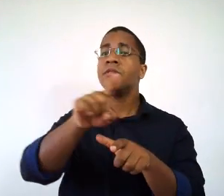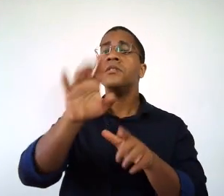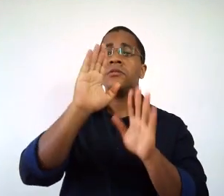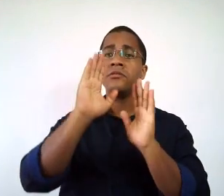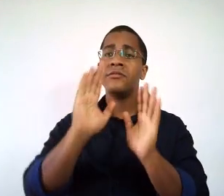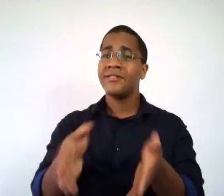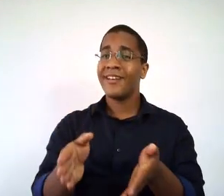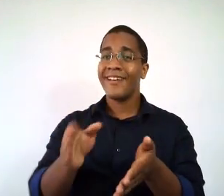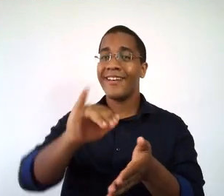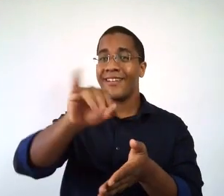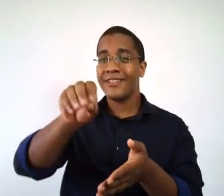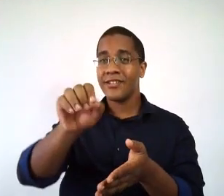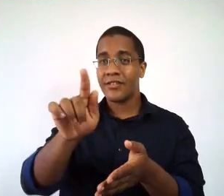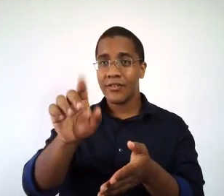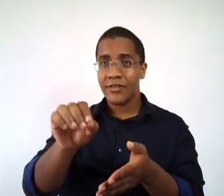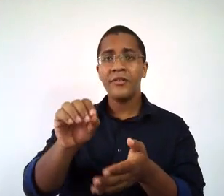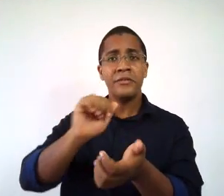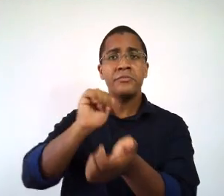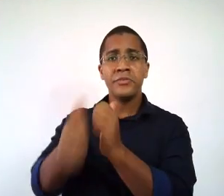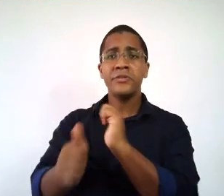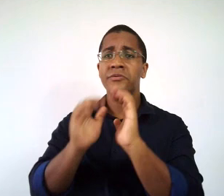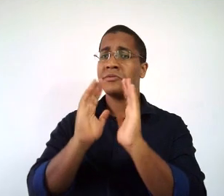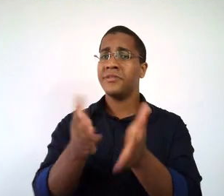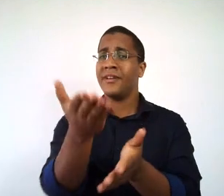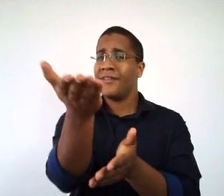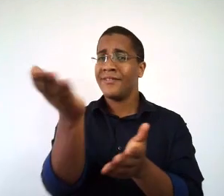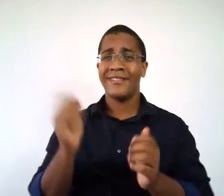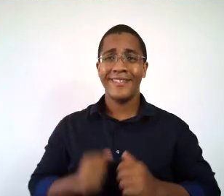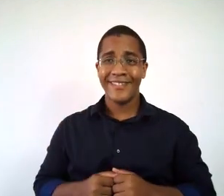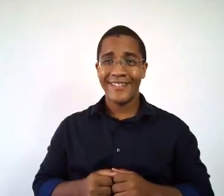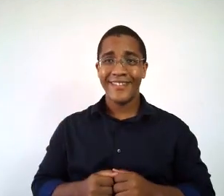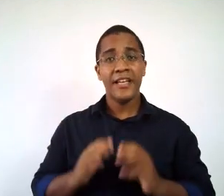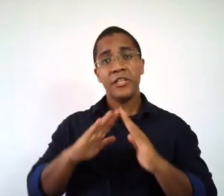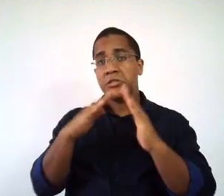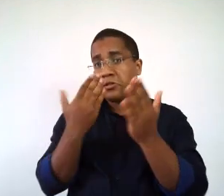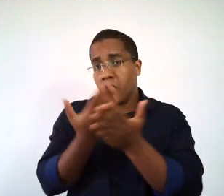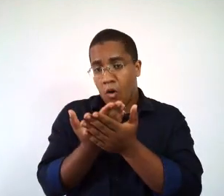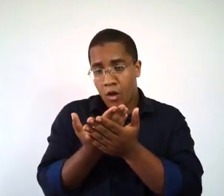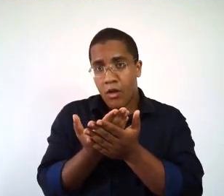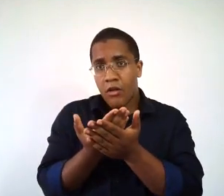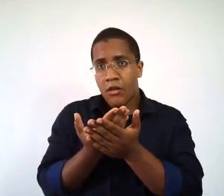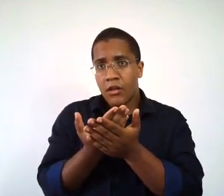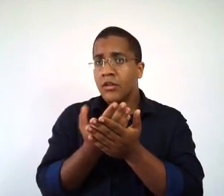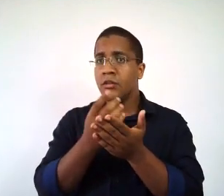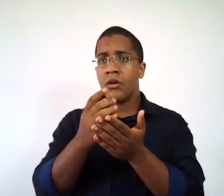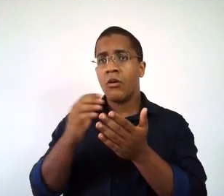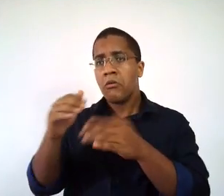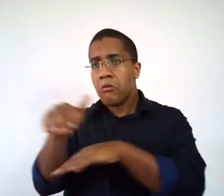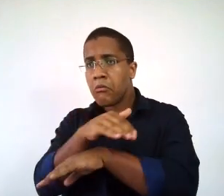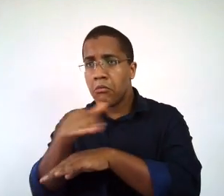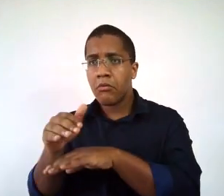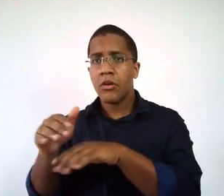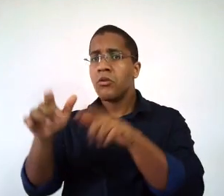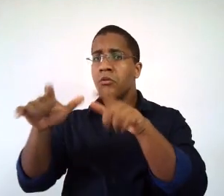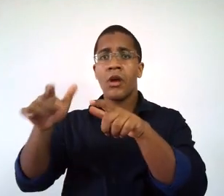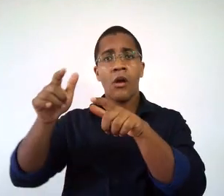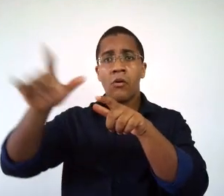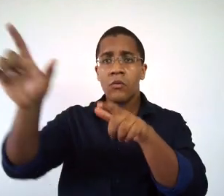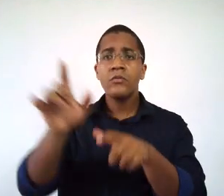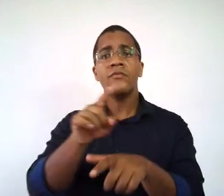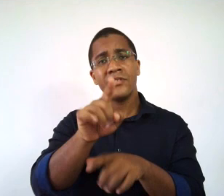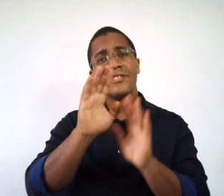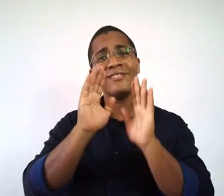em outros ambientes já vivenciaram muitos dos jogos esportivos em outros lugares diferentes da escola.